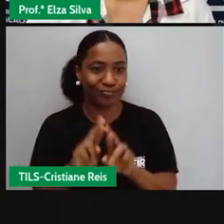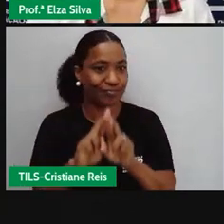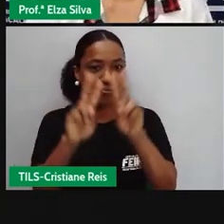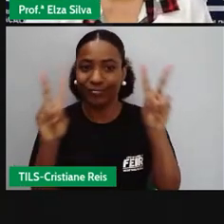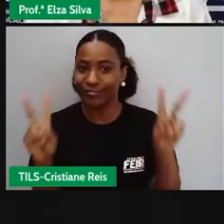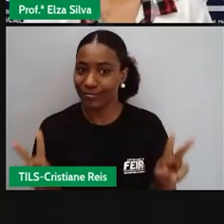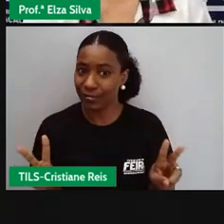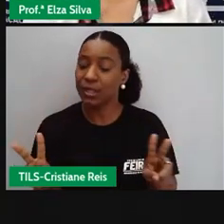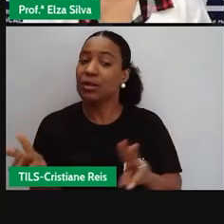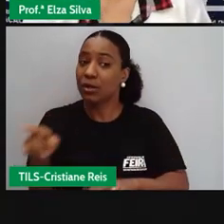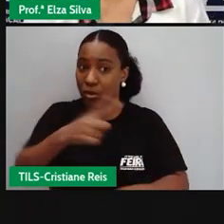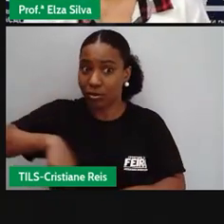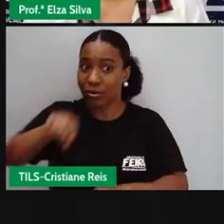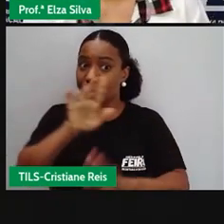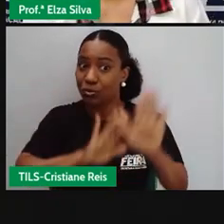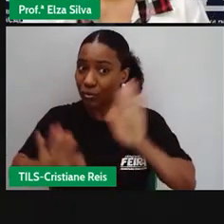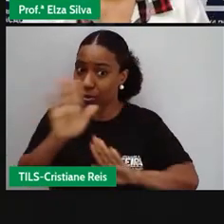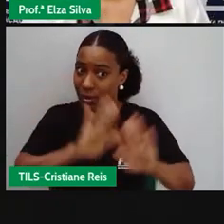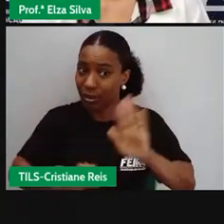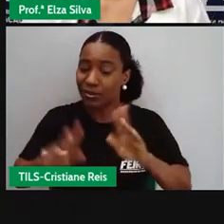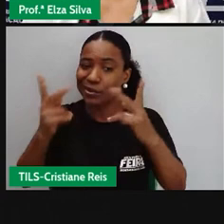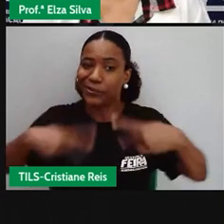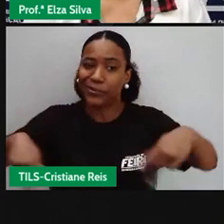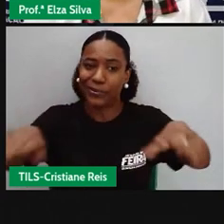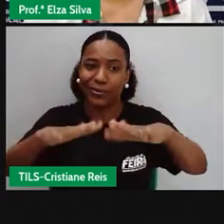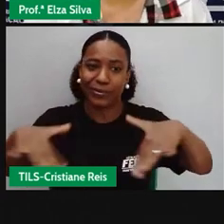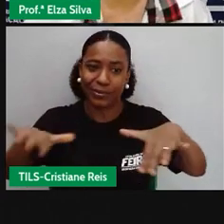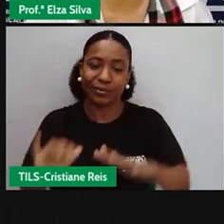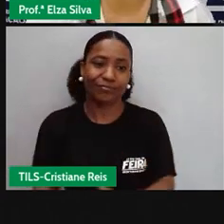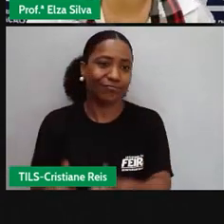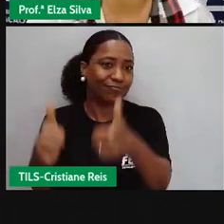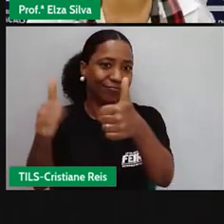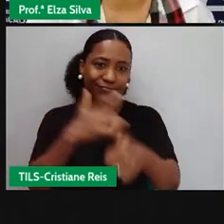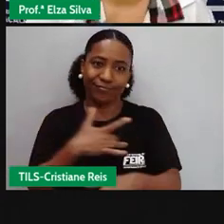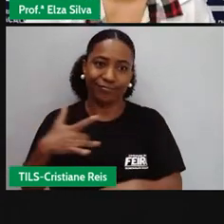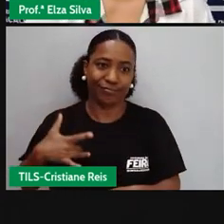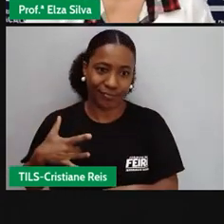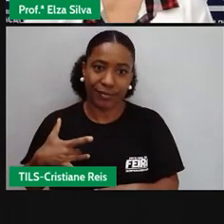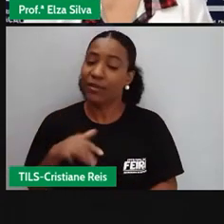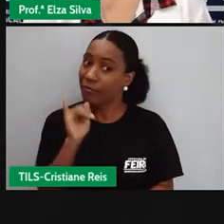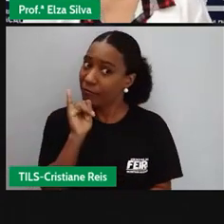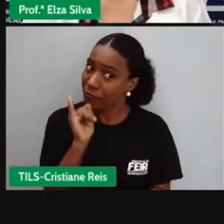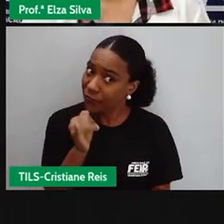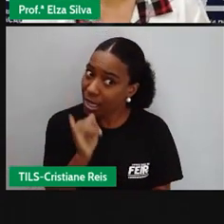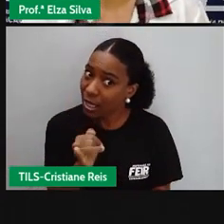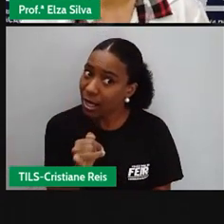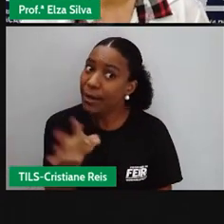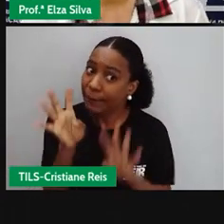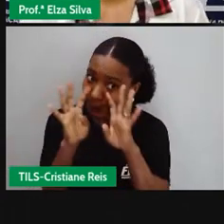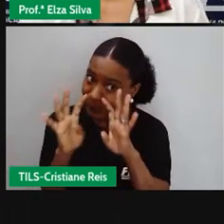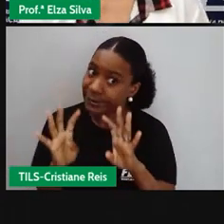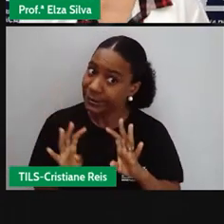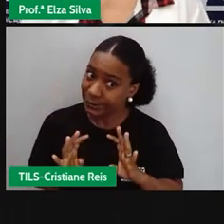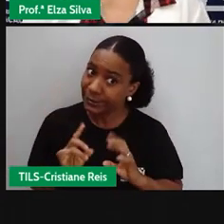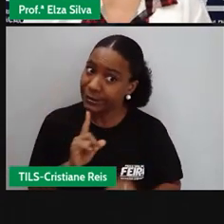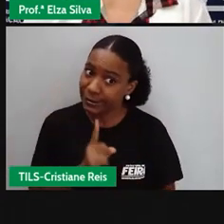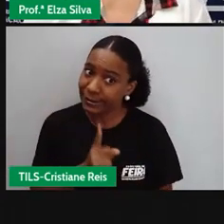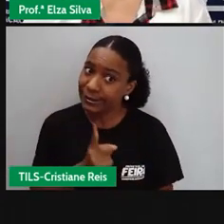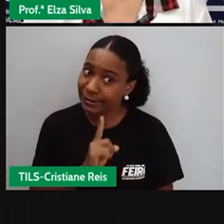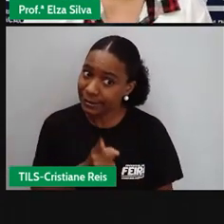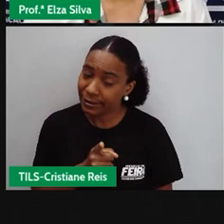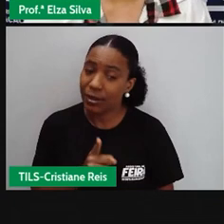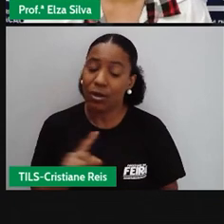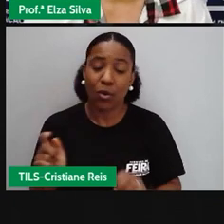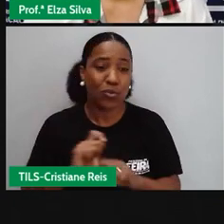coisas para o bem da população. Vou dizer bem direitinho, para o modo que tu entender. Esses